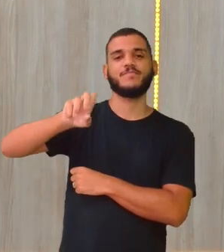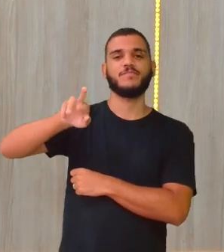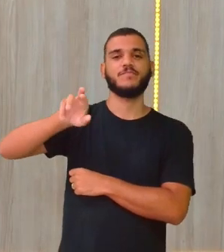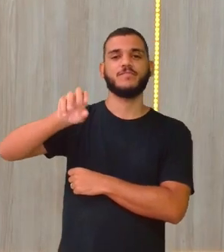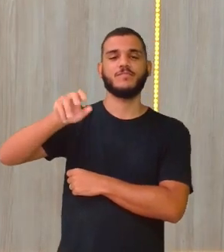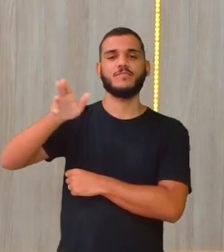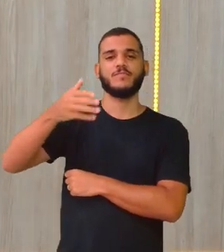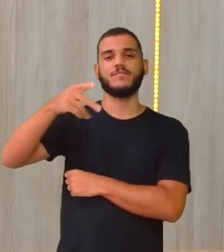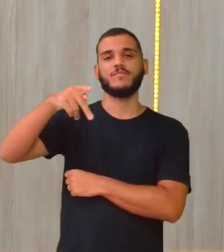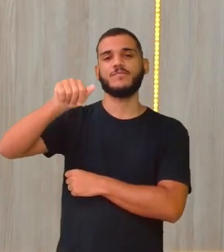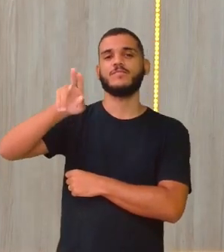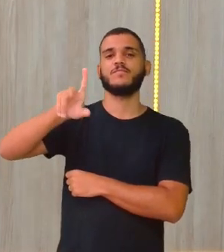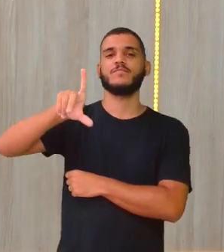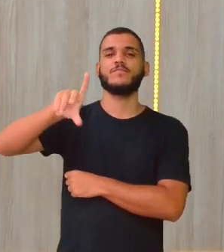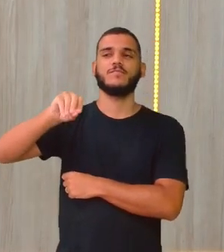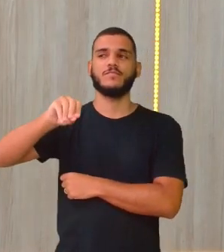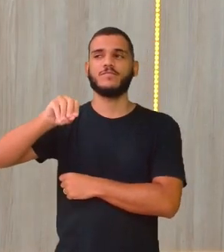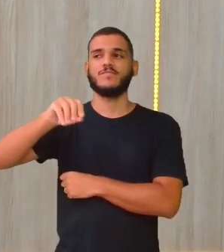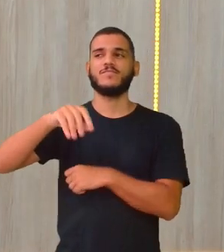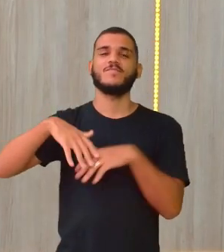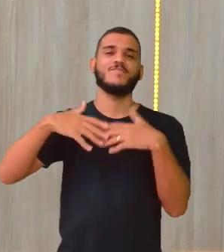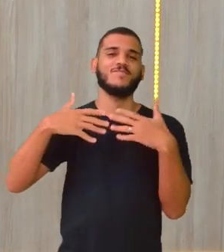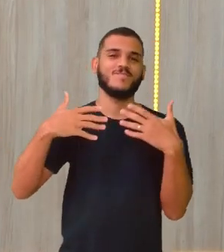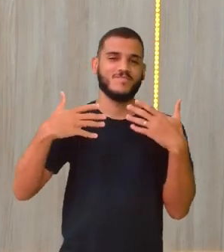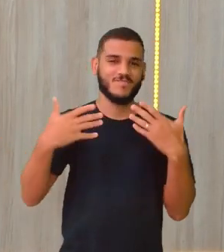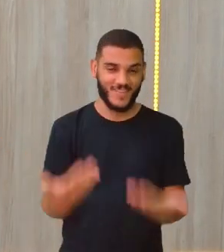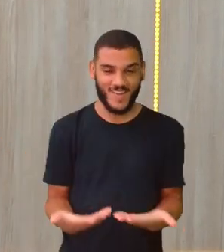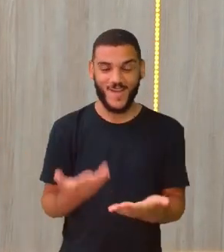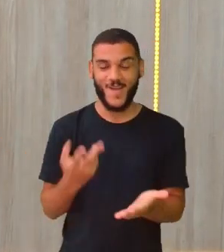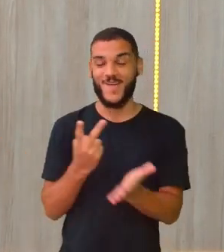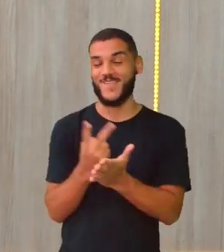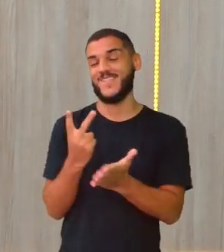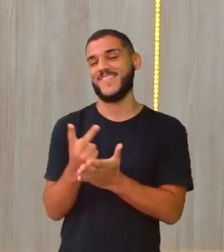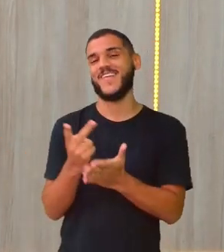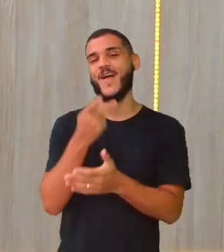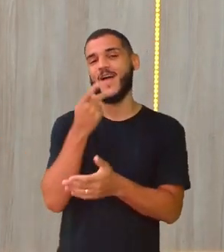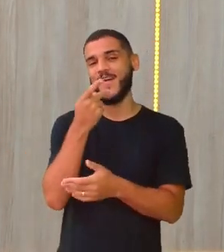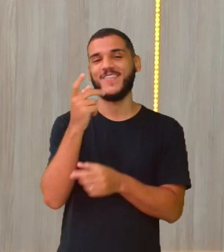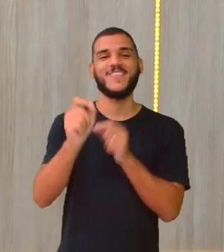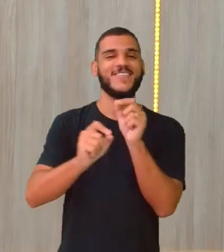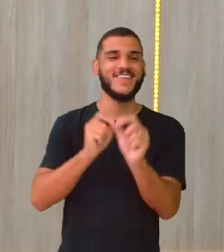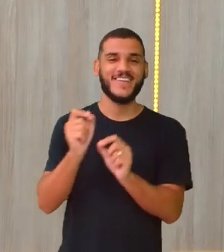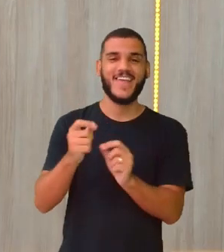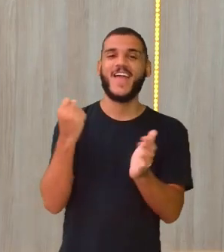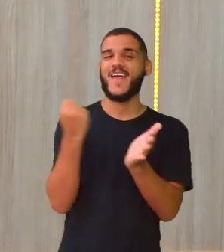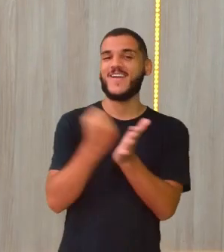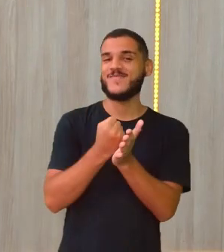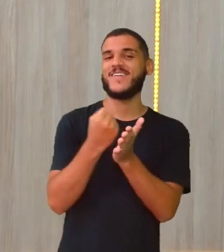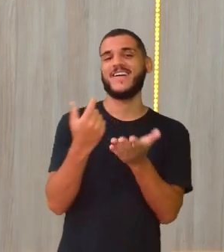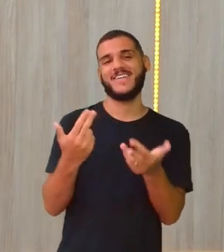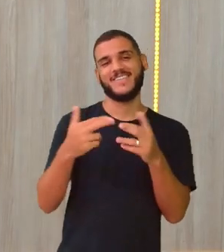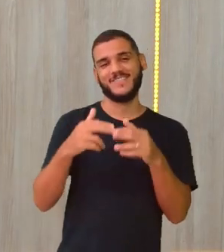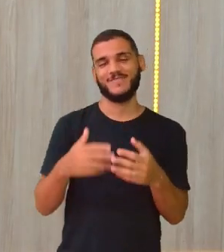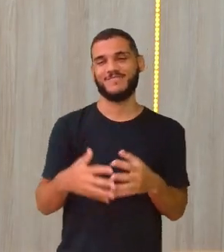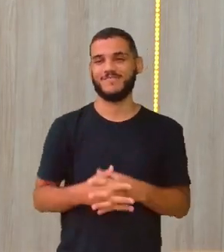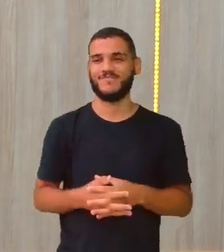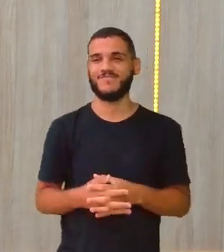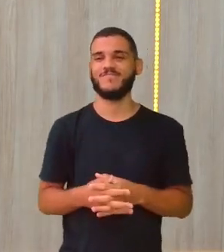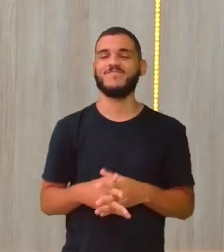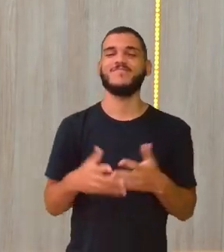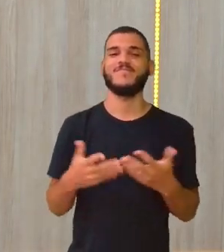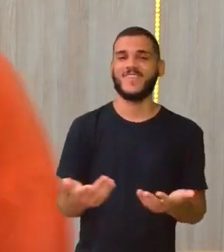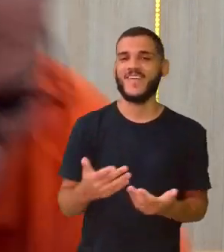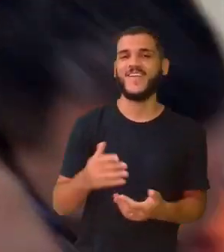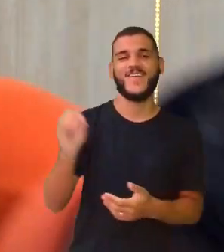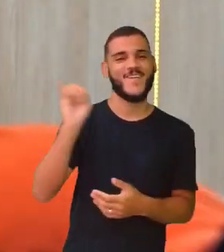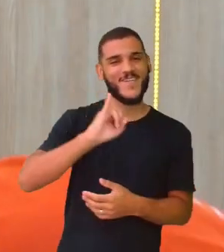aleatórias. Pedro Paulo, que continua lutando, que a gente continua aqui falando as propagandas. Não seria diferente. Alô, Pedrão.